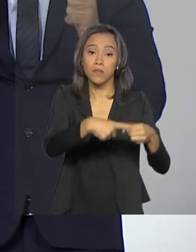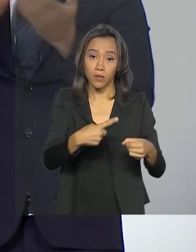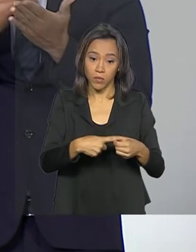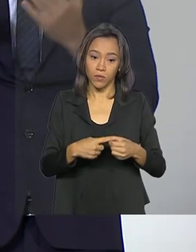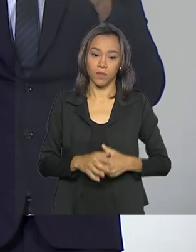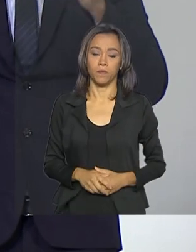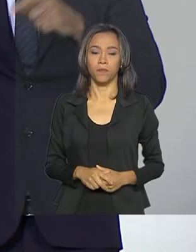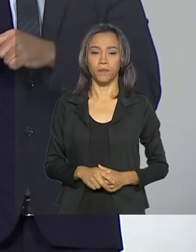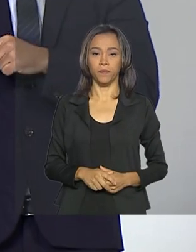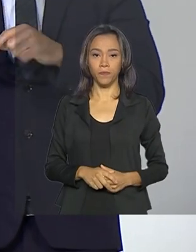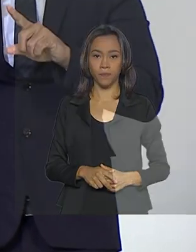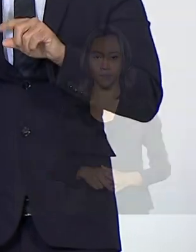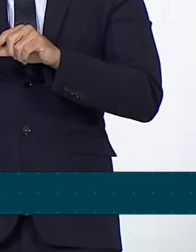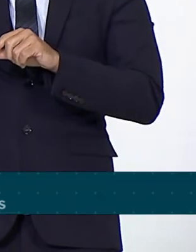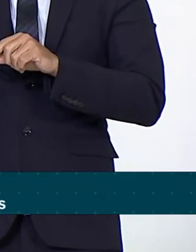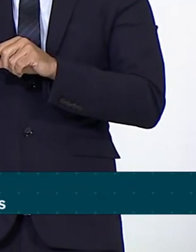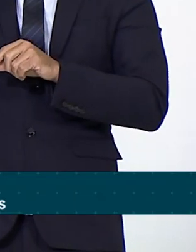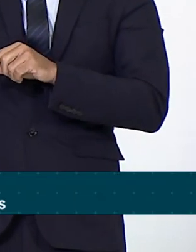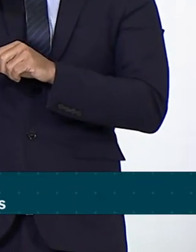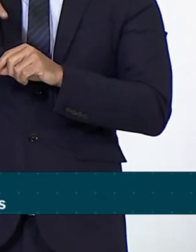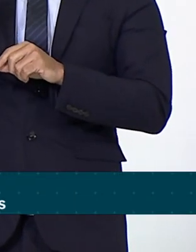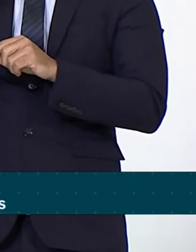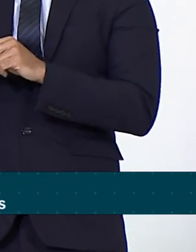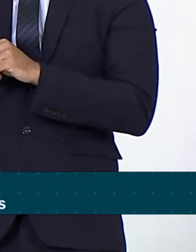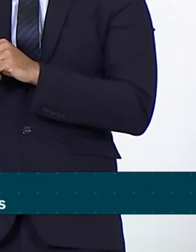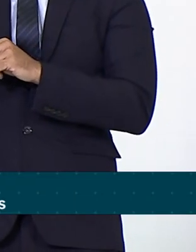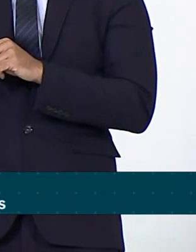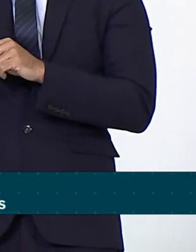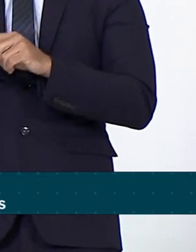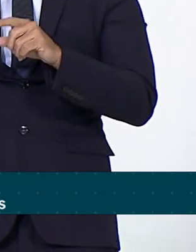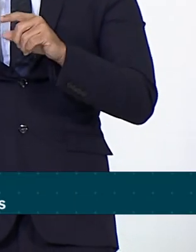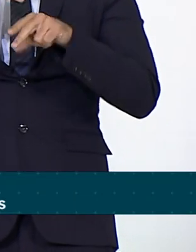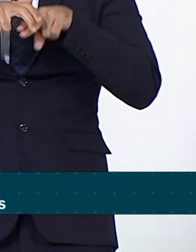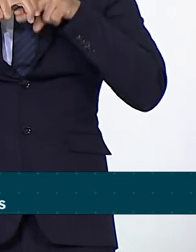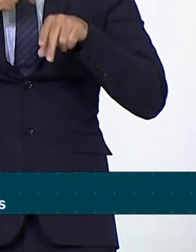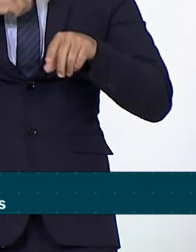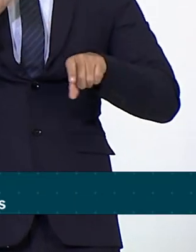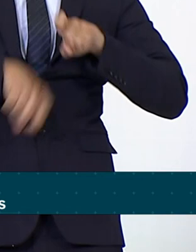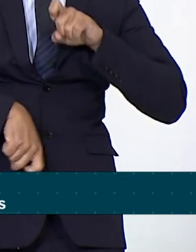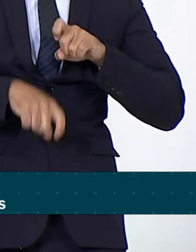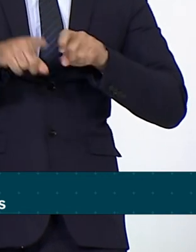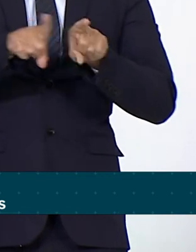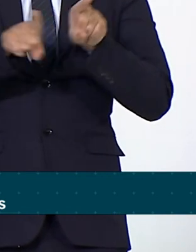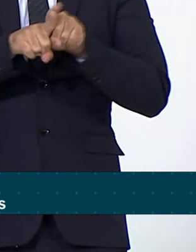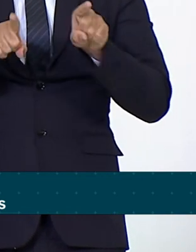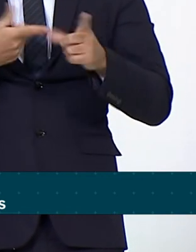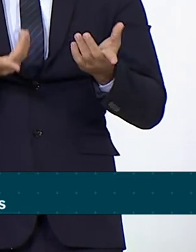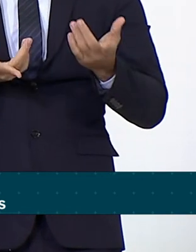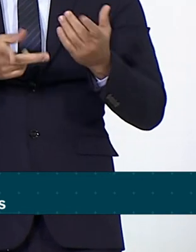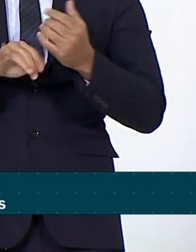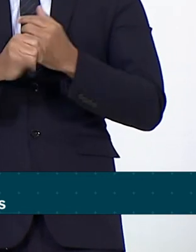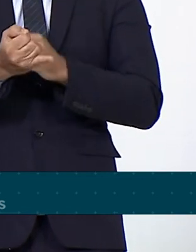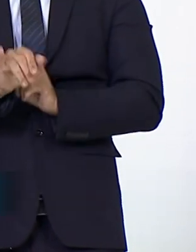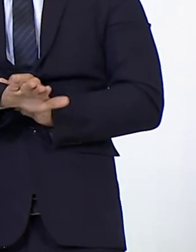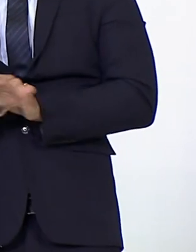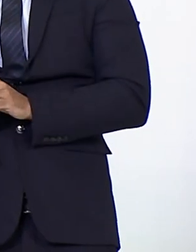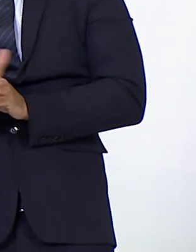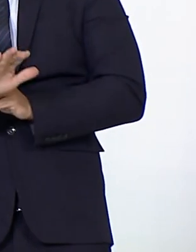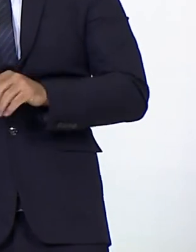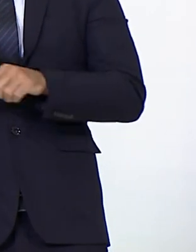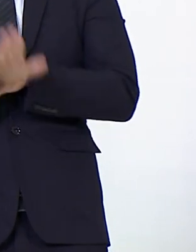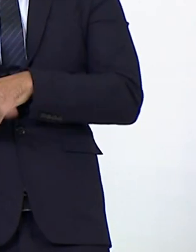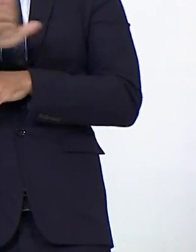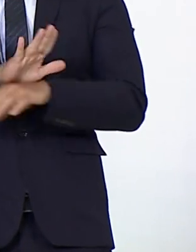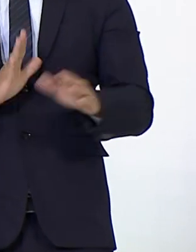Para quem não se lembra, o Marajó ficou mundialmente famoso pelo abuso e exploração sexual de crianças e adolescentes, que